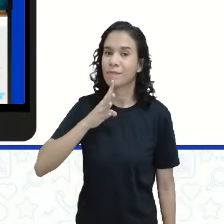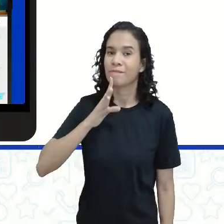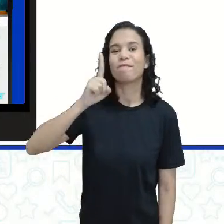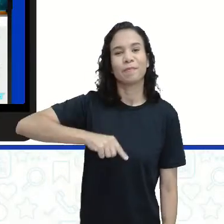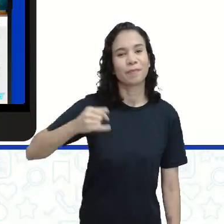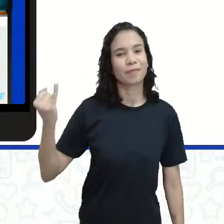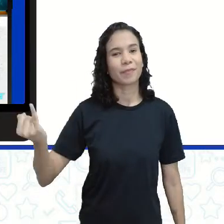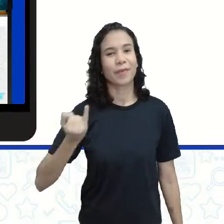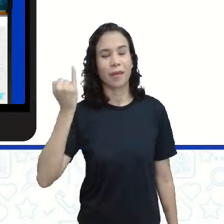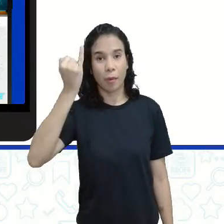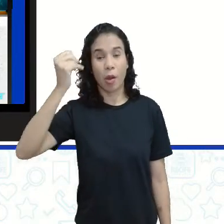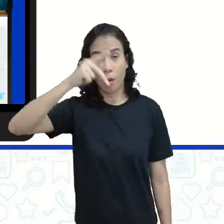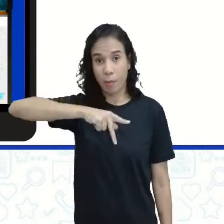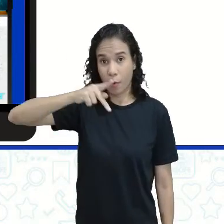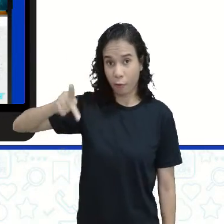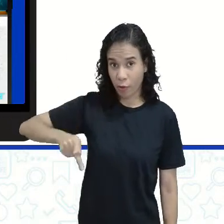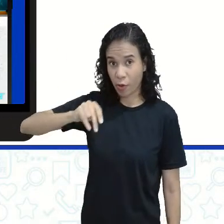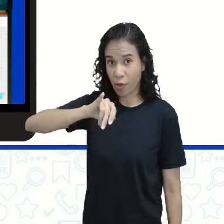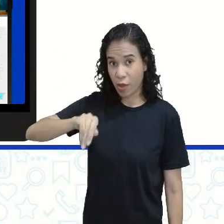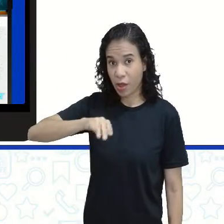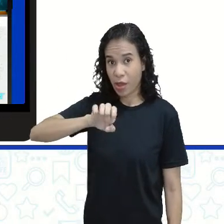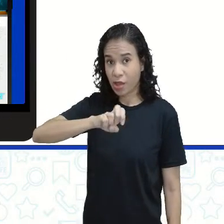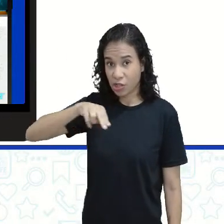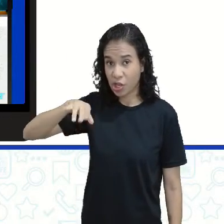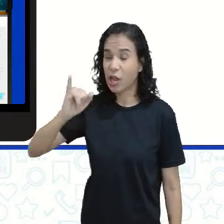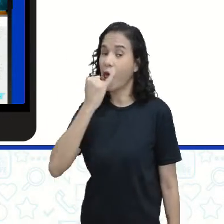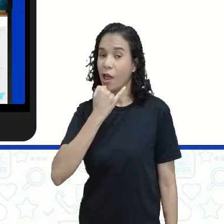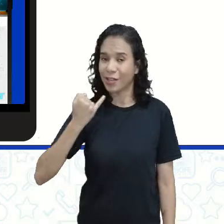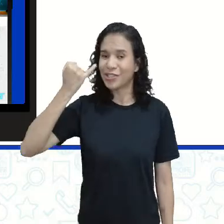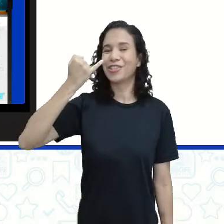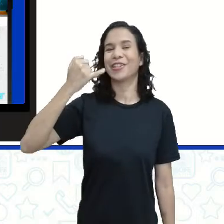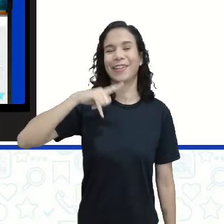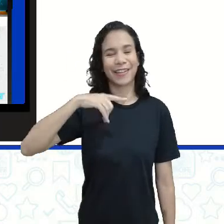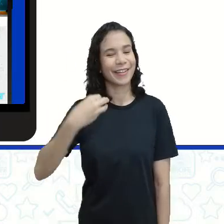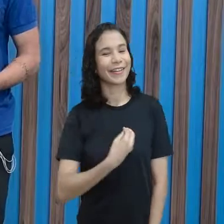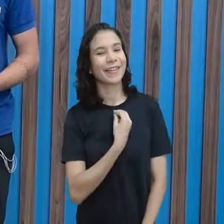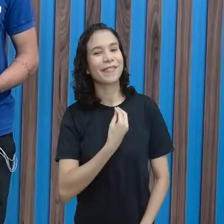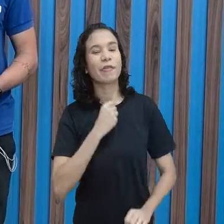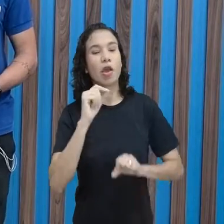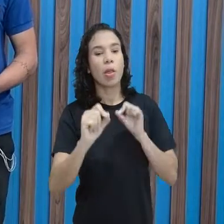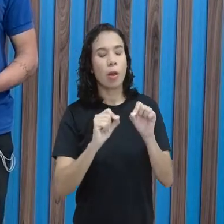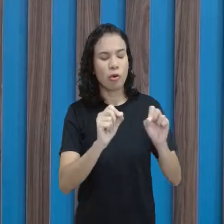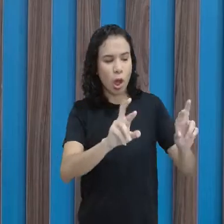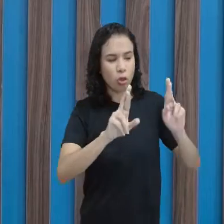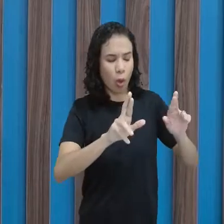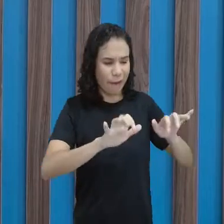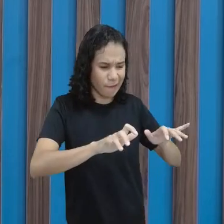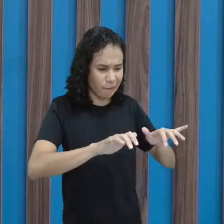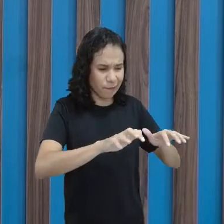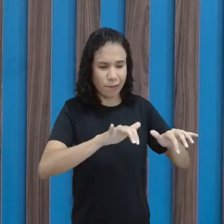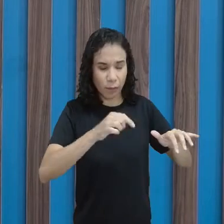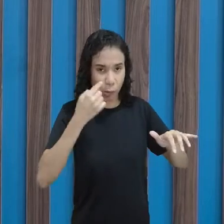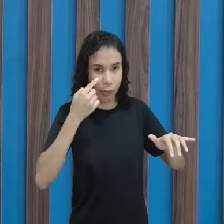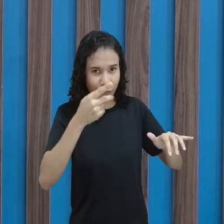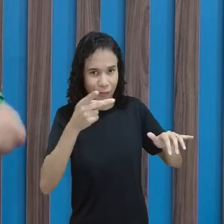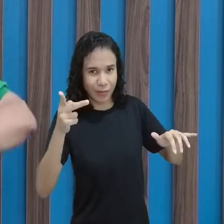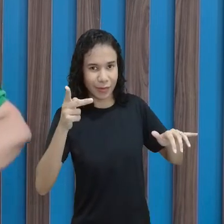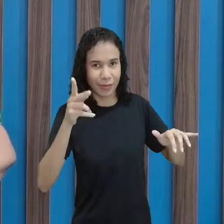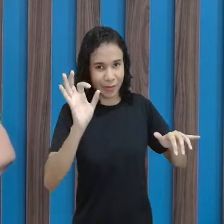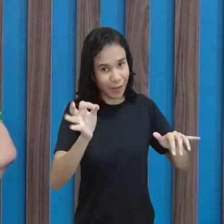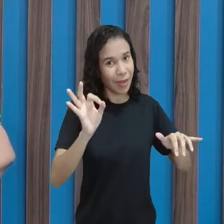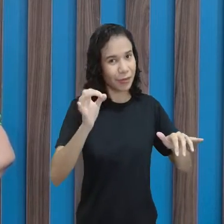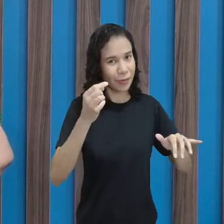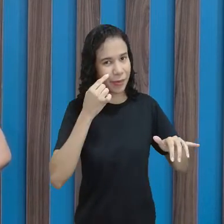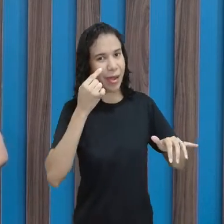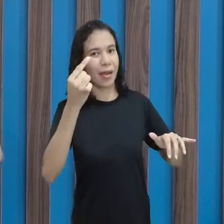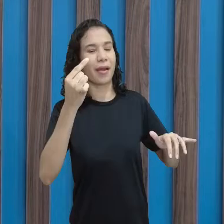importante. Professora Dini está ali, justamente esperando o contato de vocês. Veja.